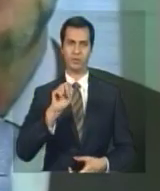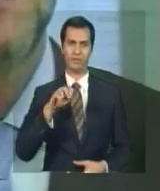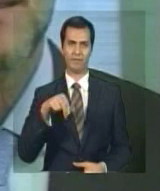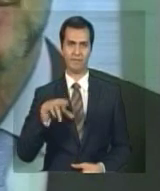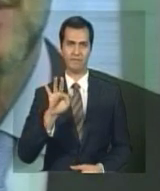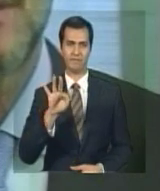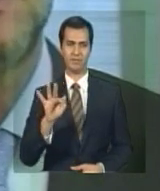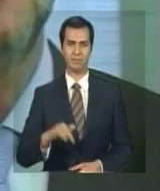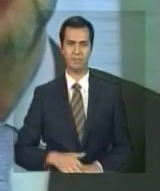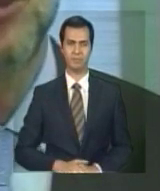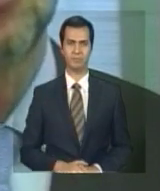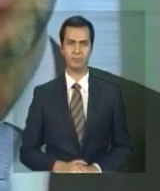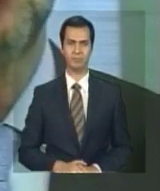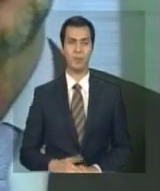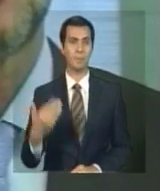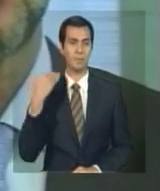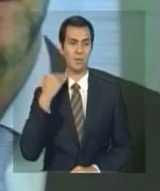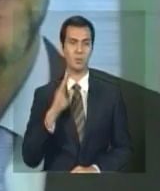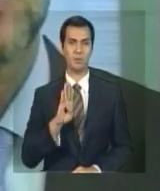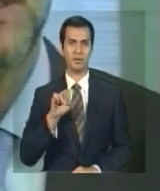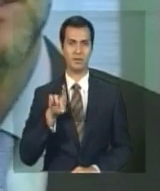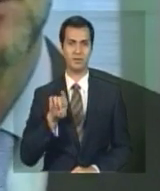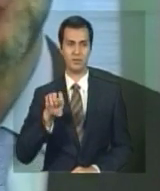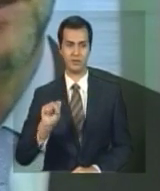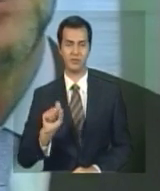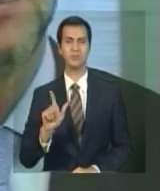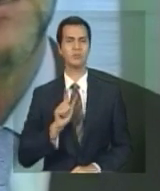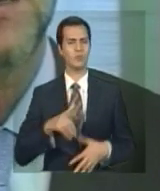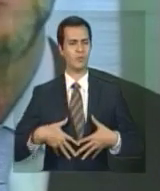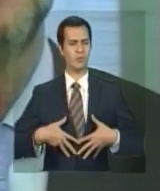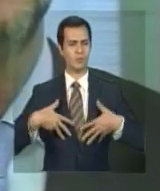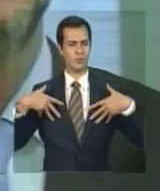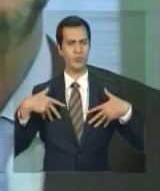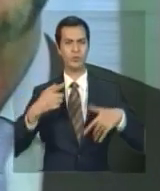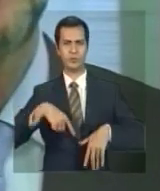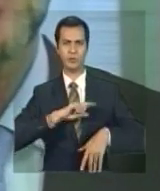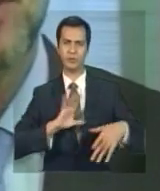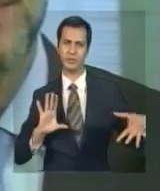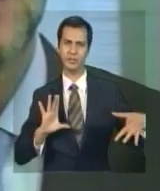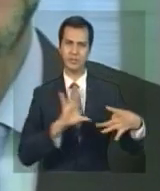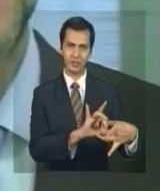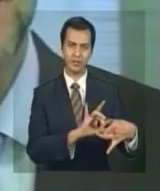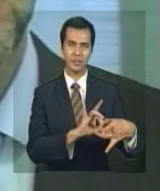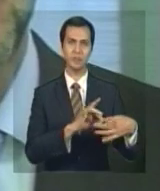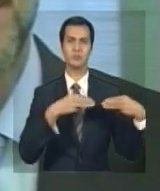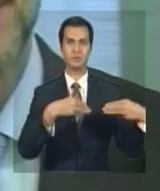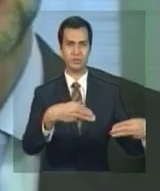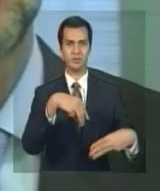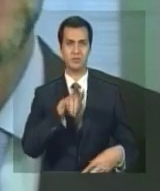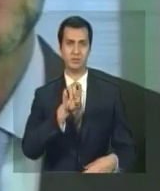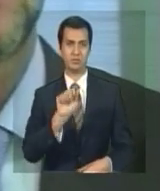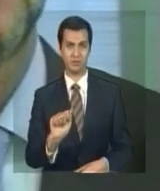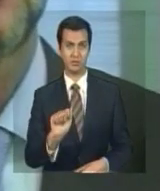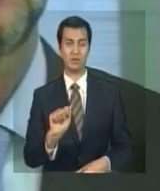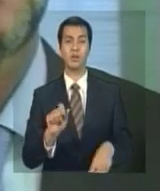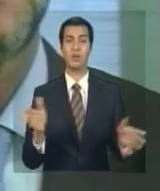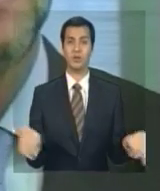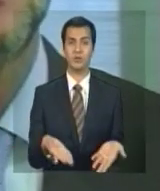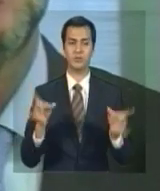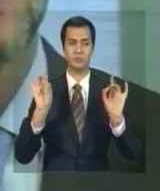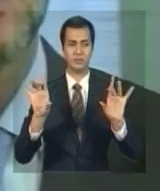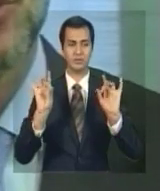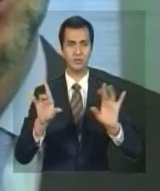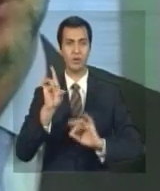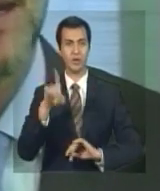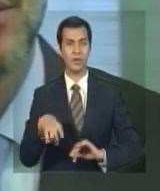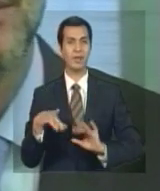O BNDES tem muito orgulho da sua parceria com o MDA e especialmente nesse momento do lançamento da